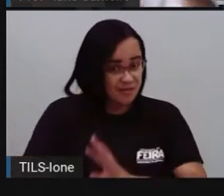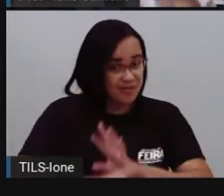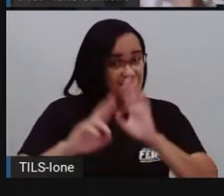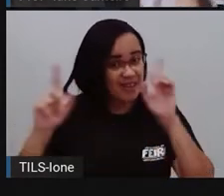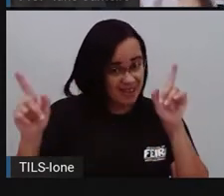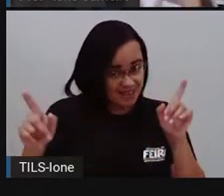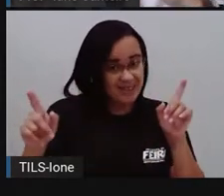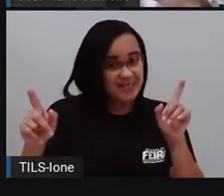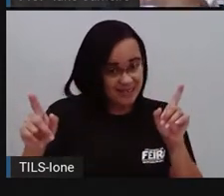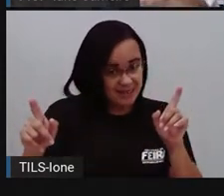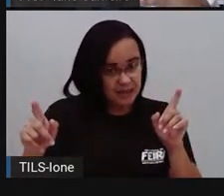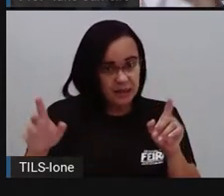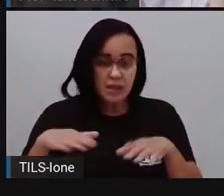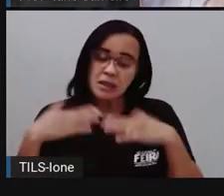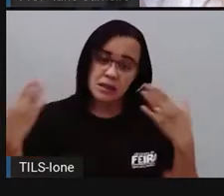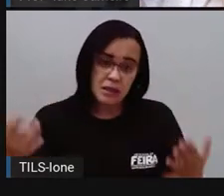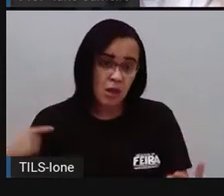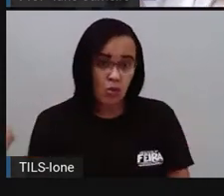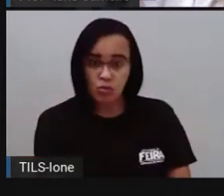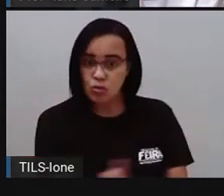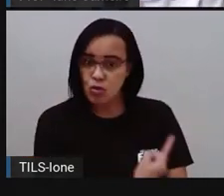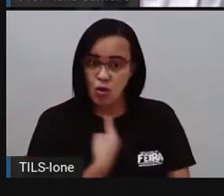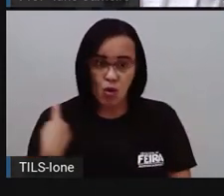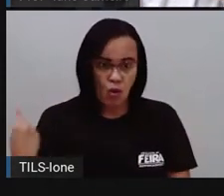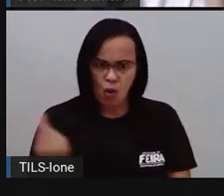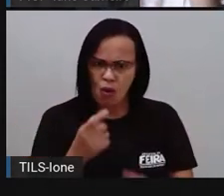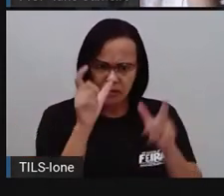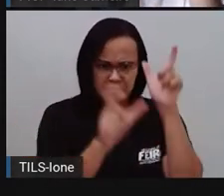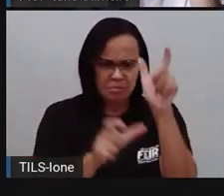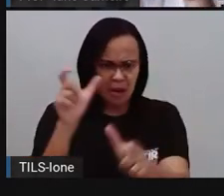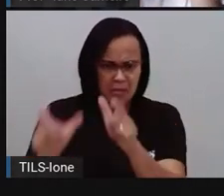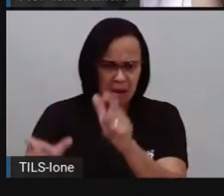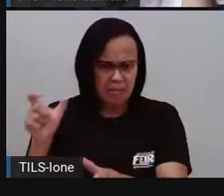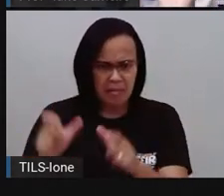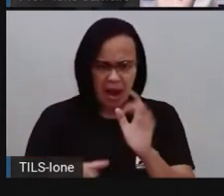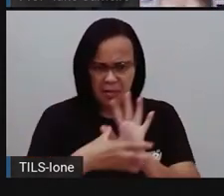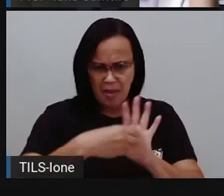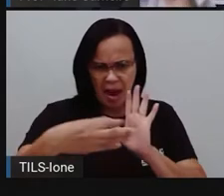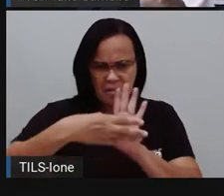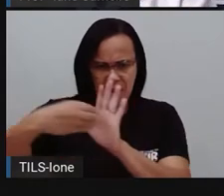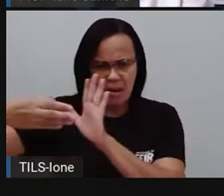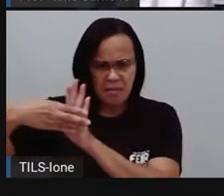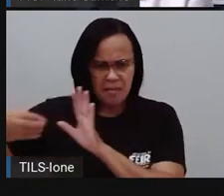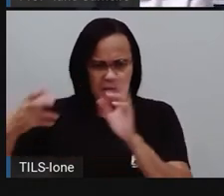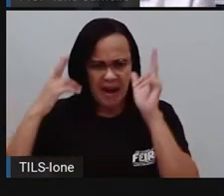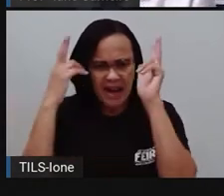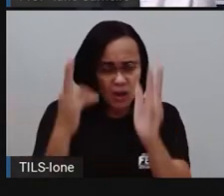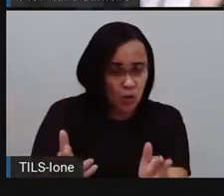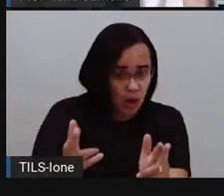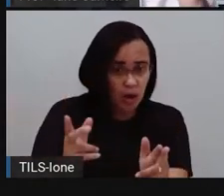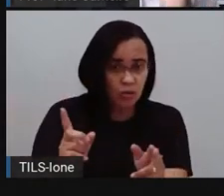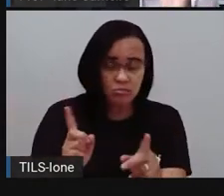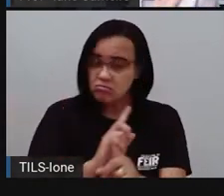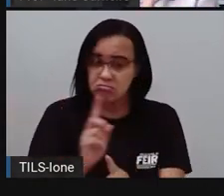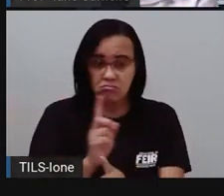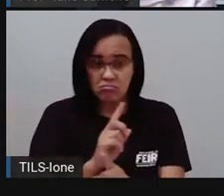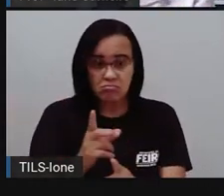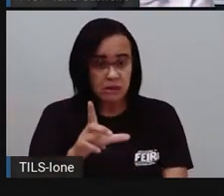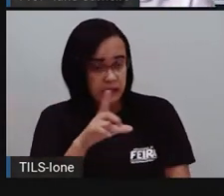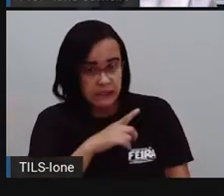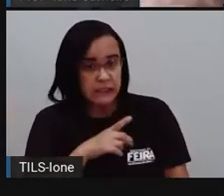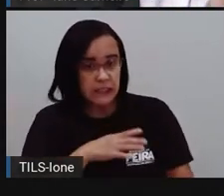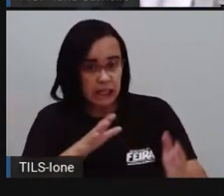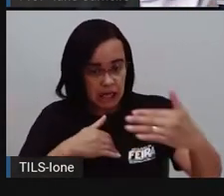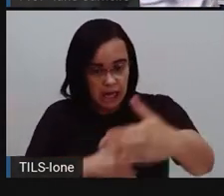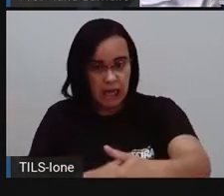únicos. Nós não somos... Não existe um padrão. Não existe uma caixinha que todo mundo tem que se encaixar lá dentro. Quando a gente respeita